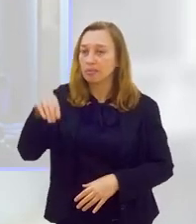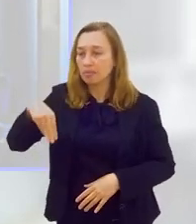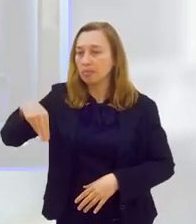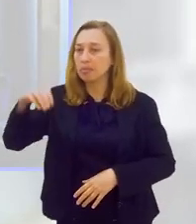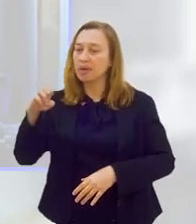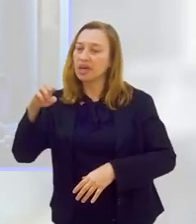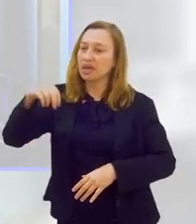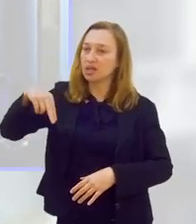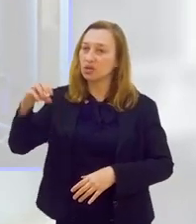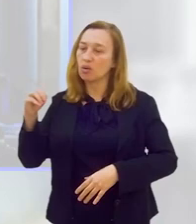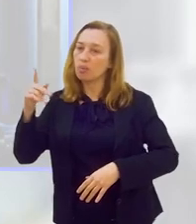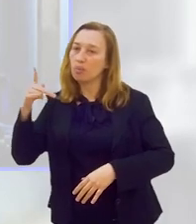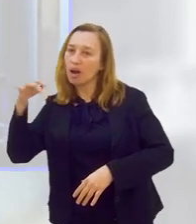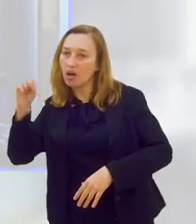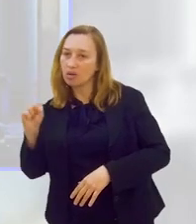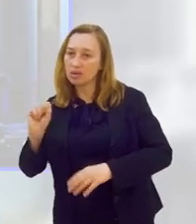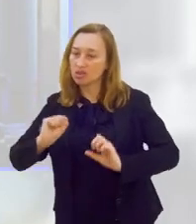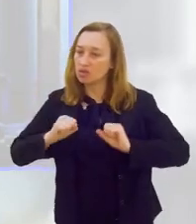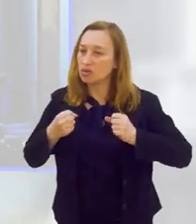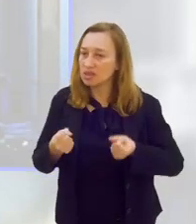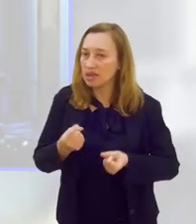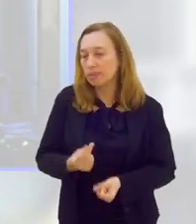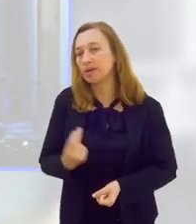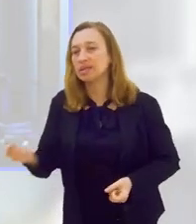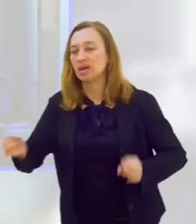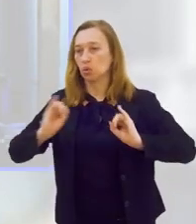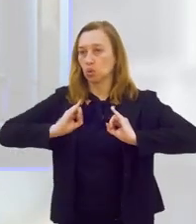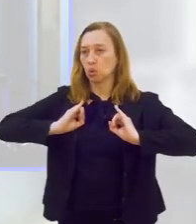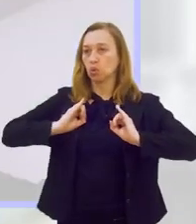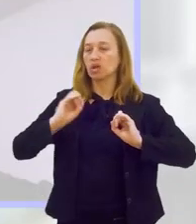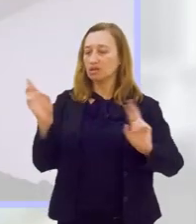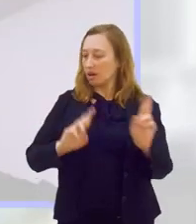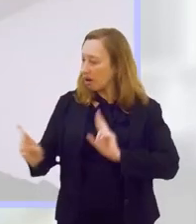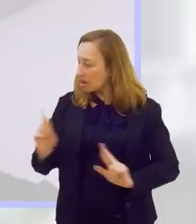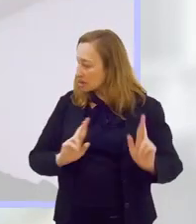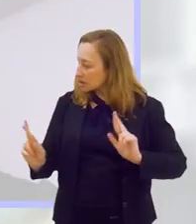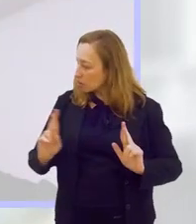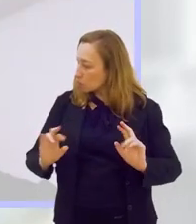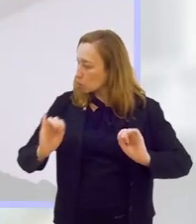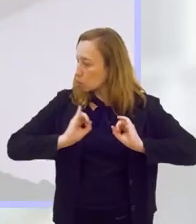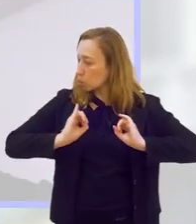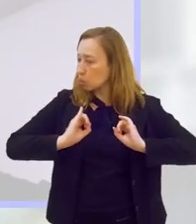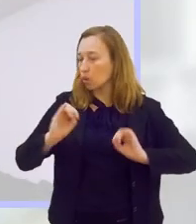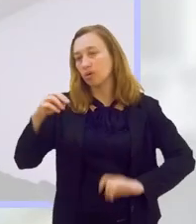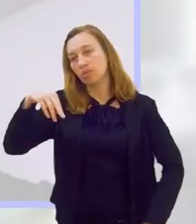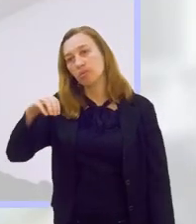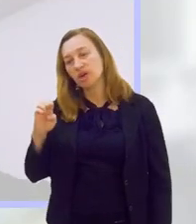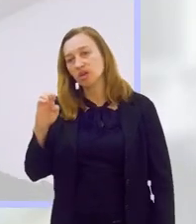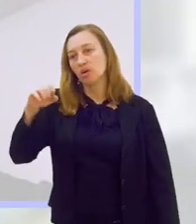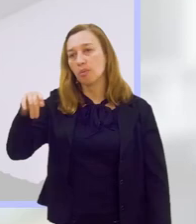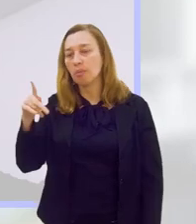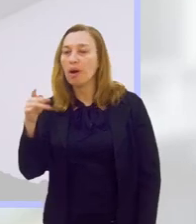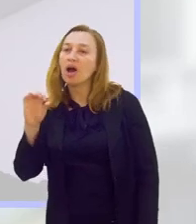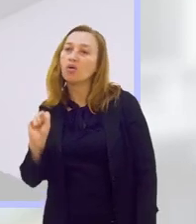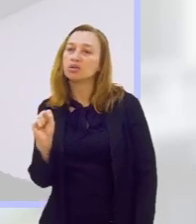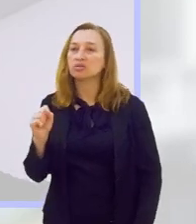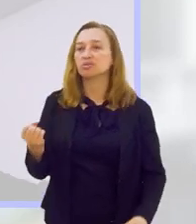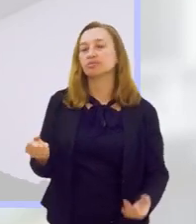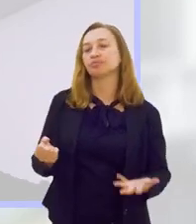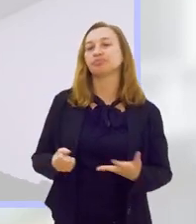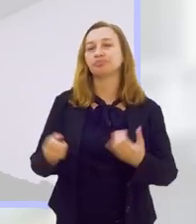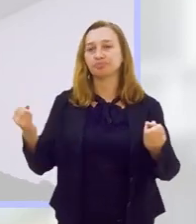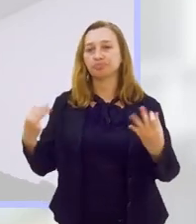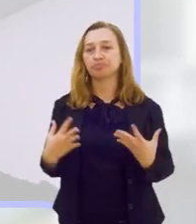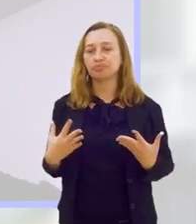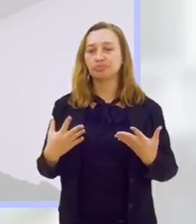essa relação sedentarismo e menopausa, por favor. Bom, hoje a menopausa é muito temida, né,